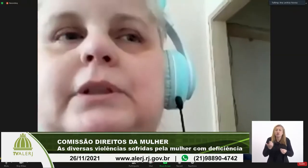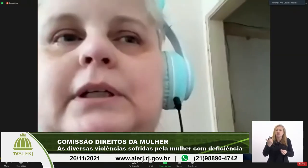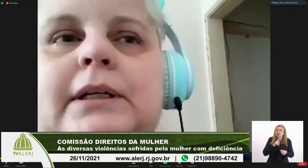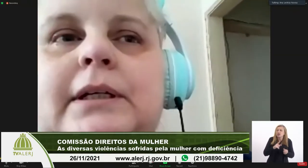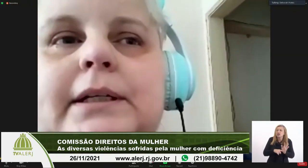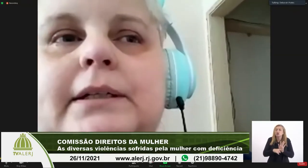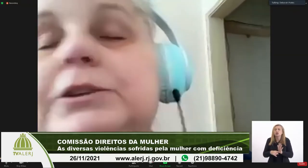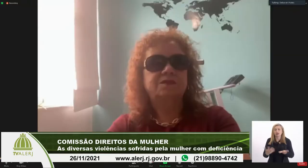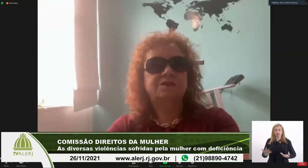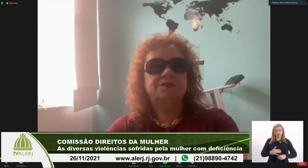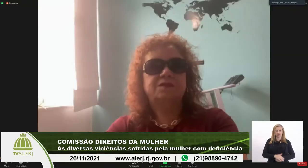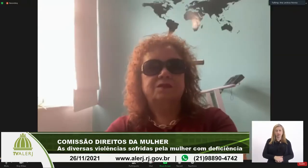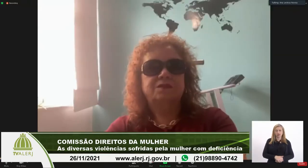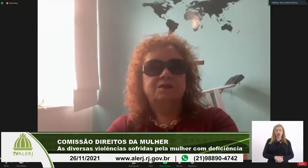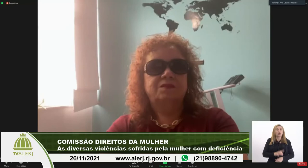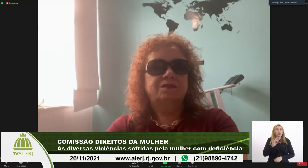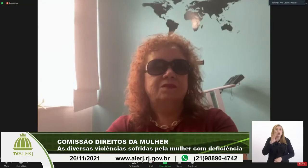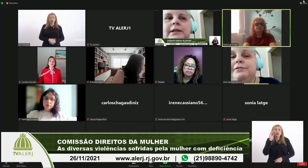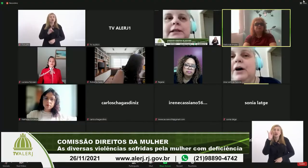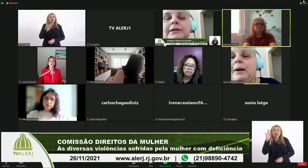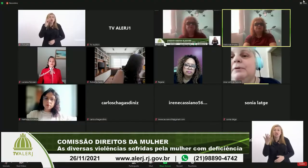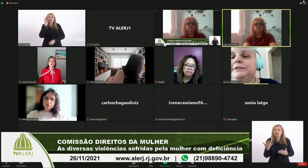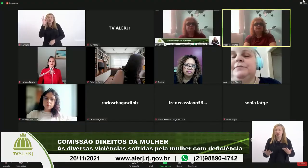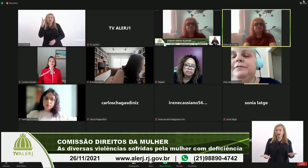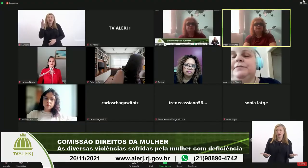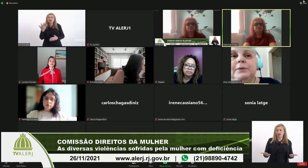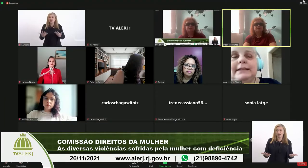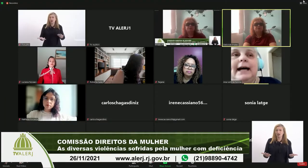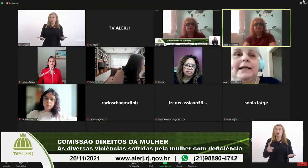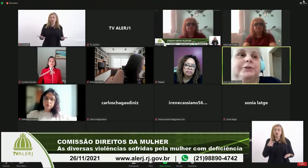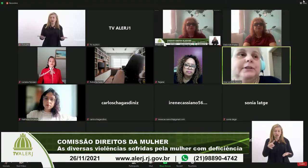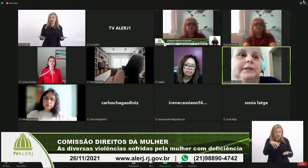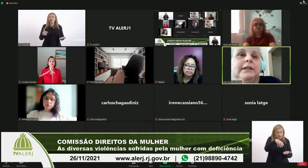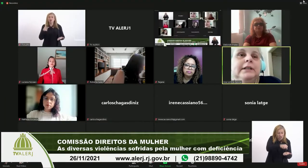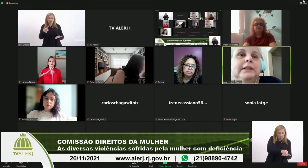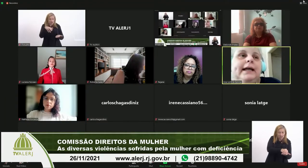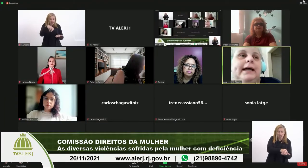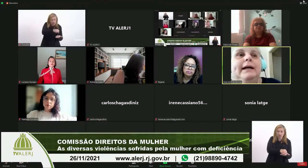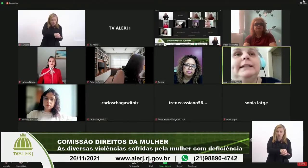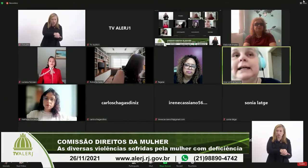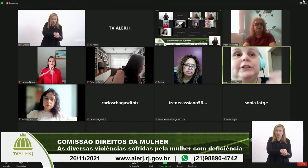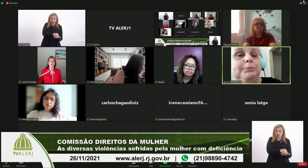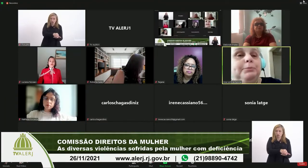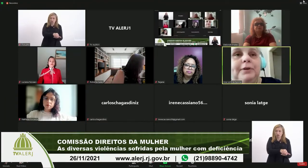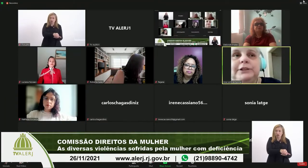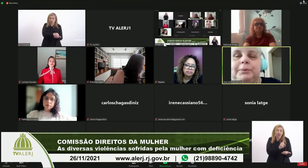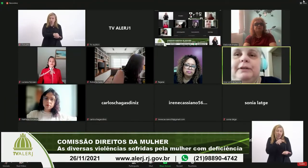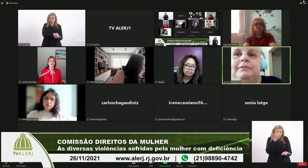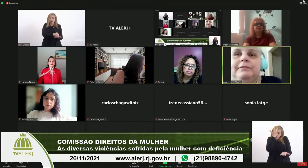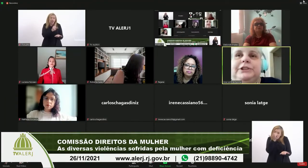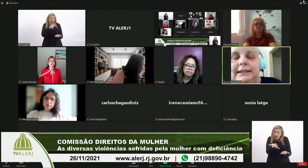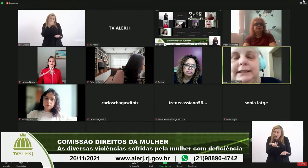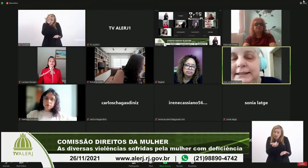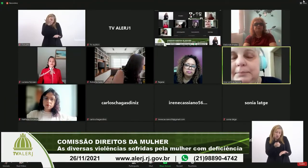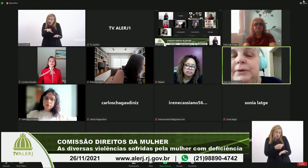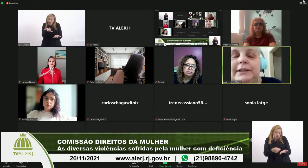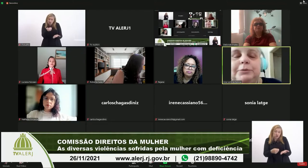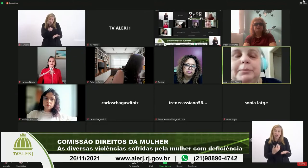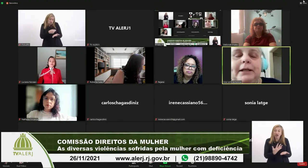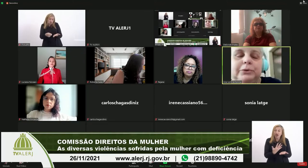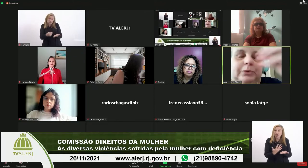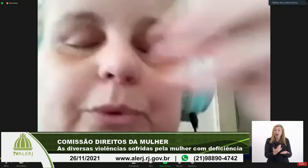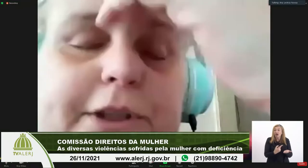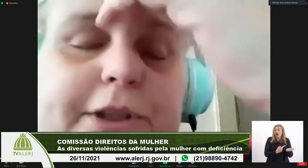eu só posso imaginar dessa forma você faz um cadastro né esse cadastro é muito fácil porque você já tá recebendo